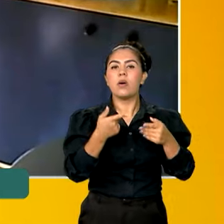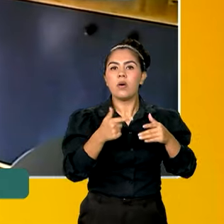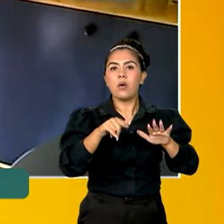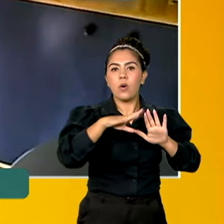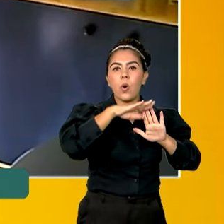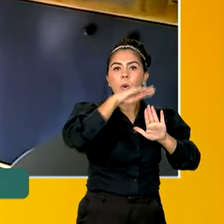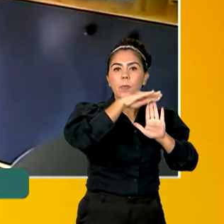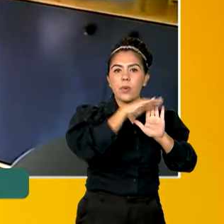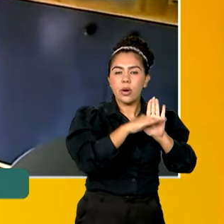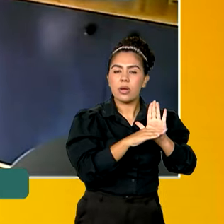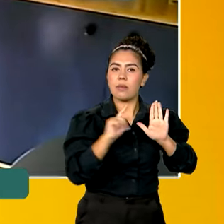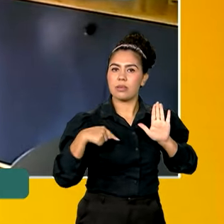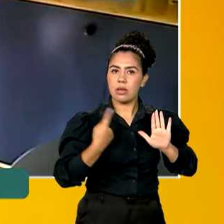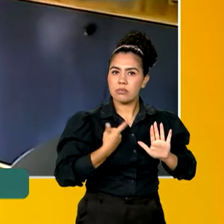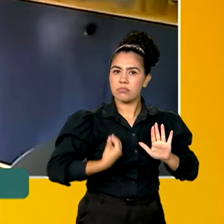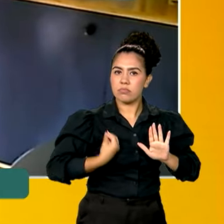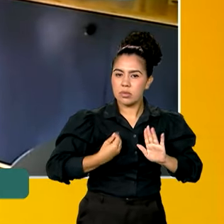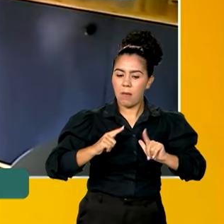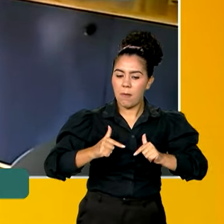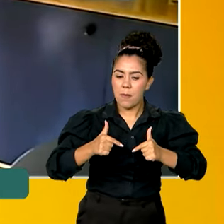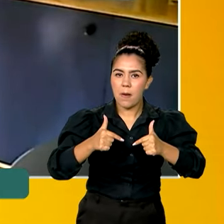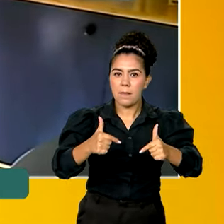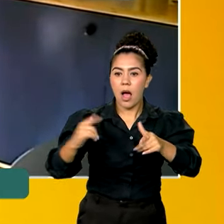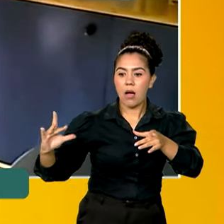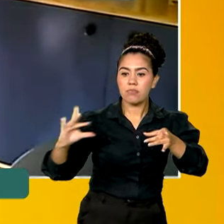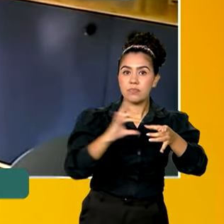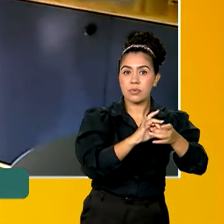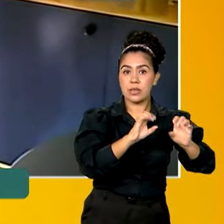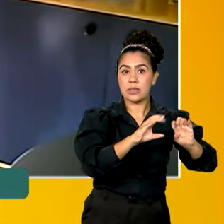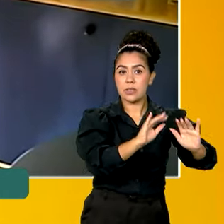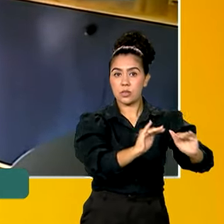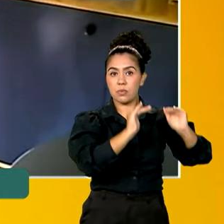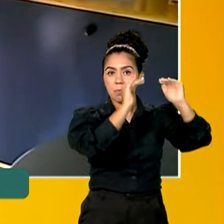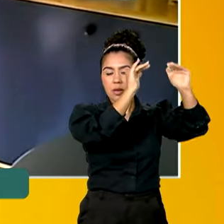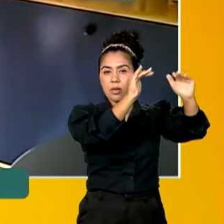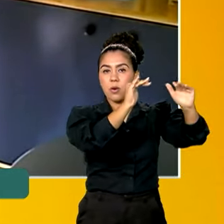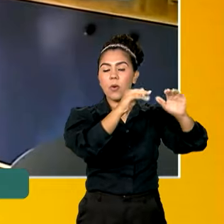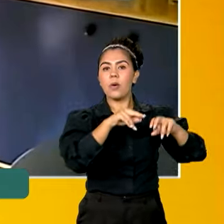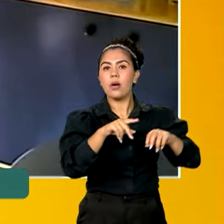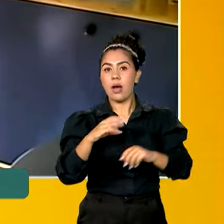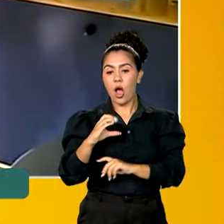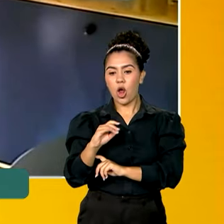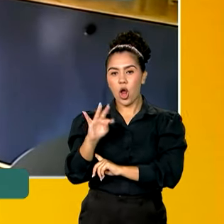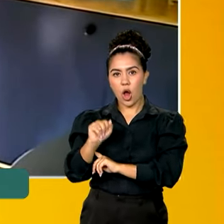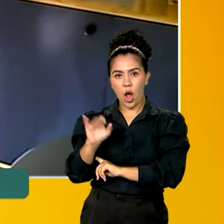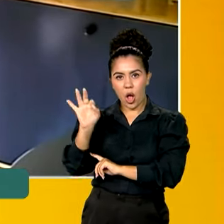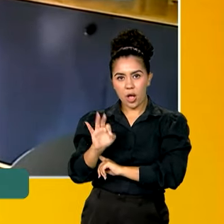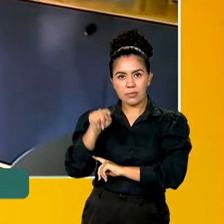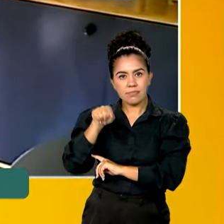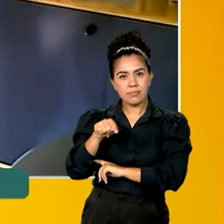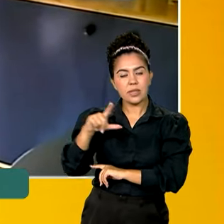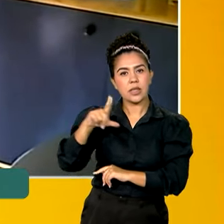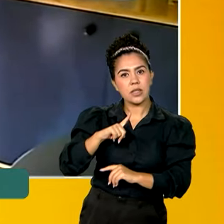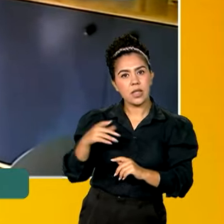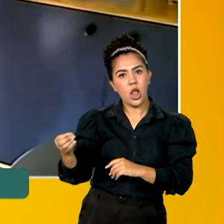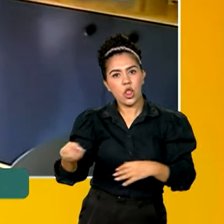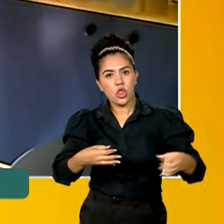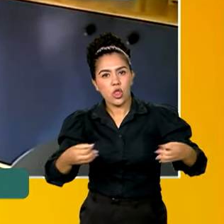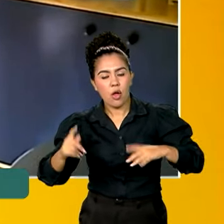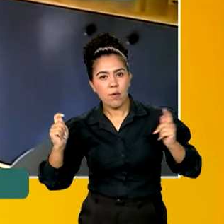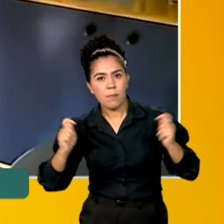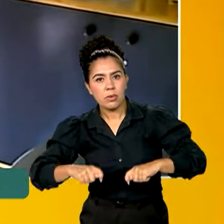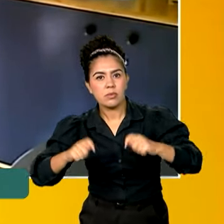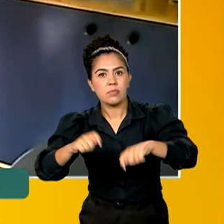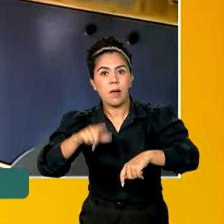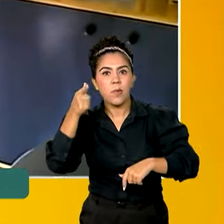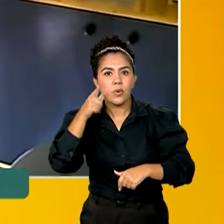com o que vem sendo feito no ensino superior. As cotas trouxeram novas possibilidades para o ensino superior, em questões de acesso, em questões de